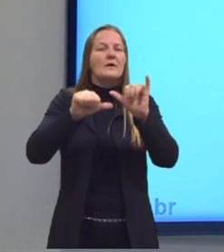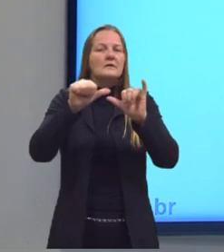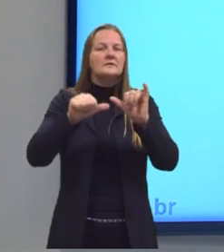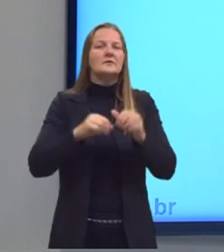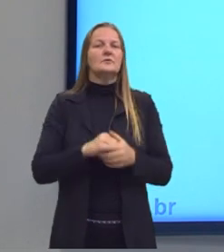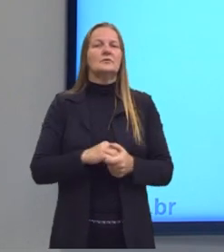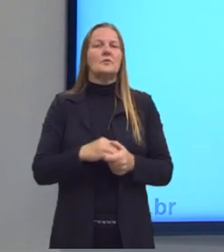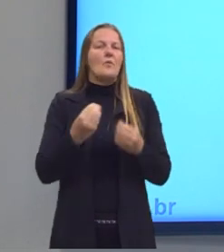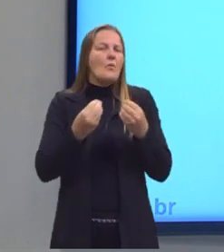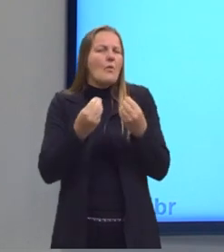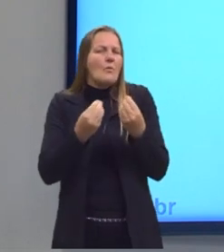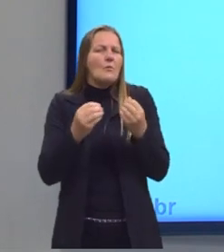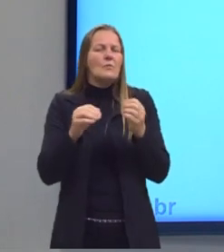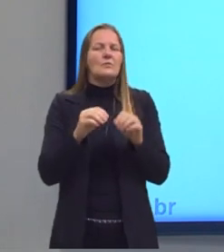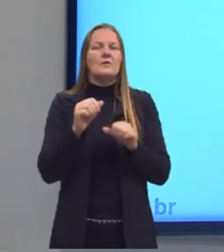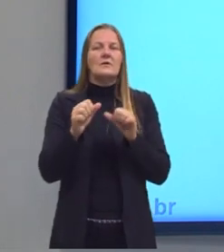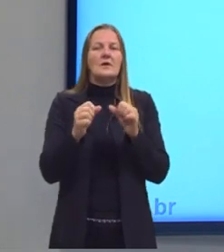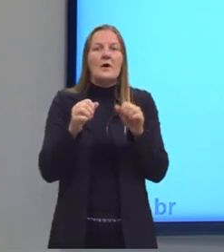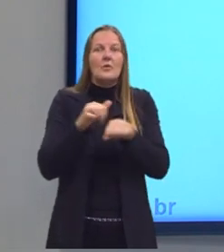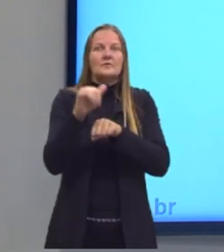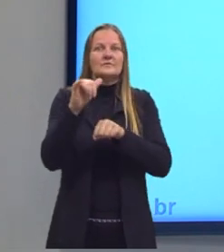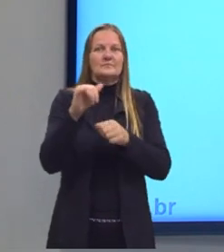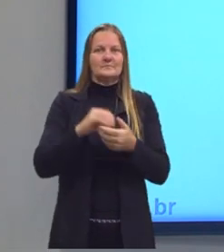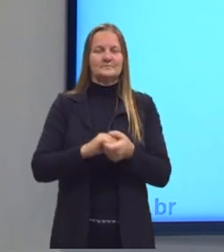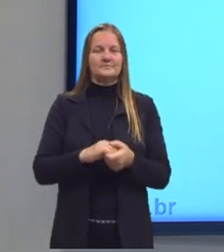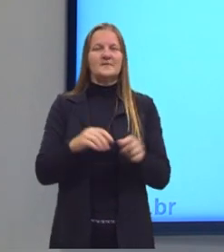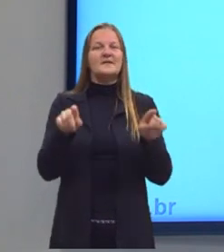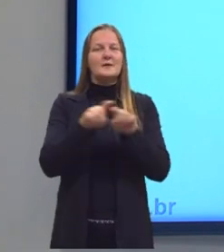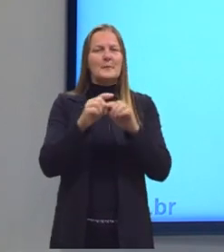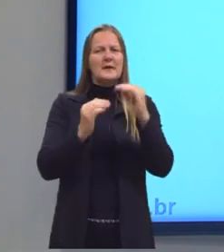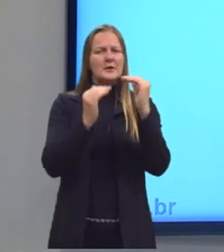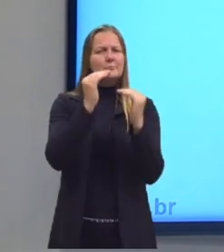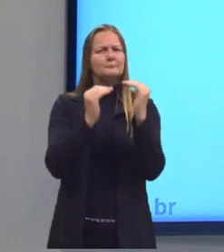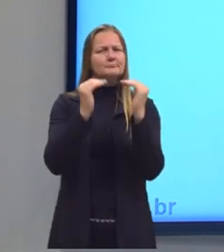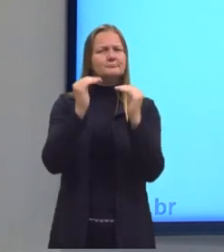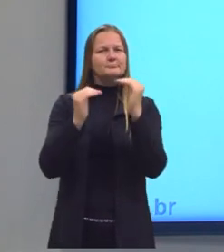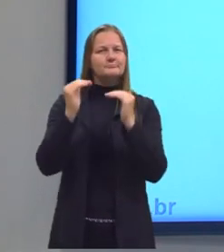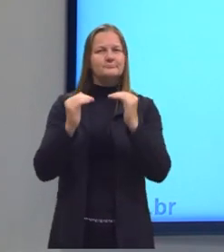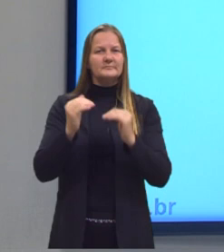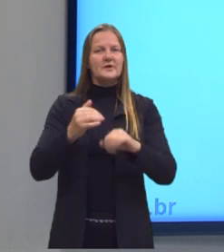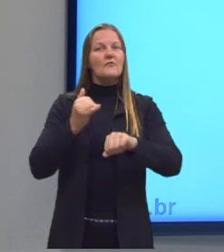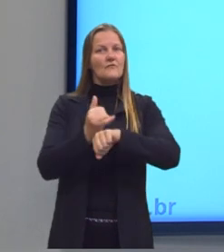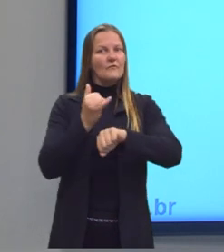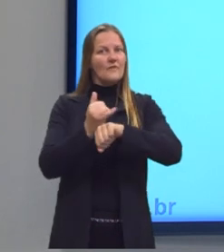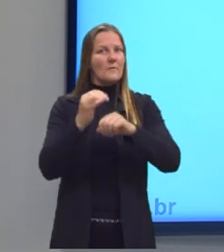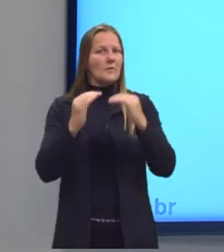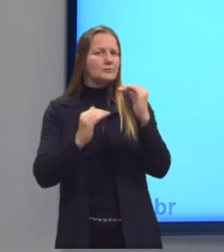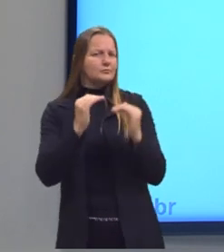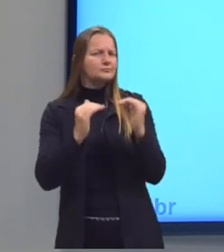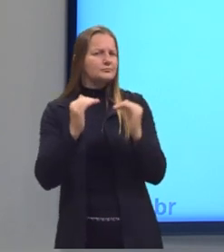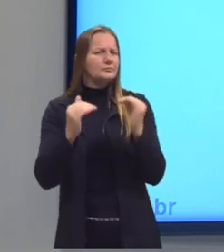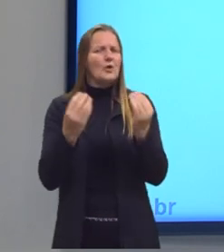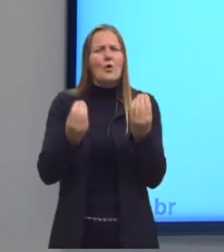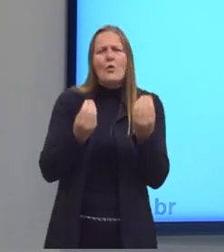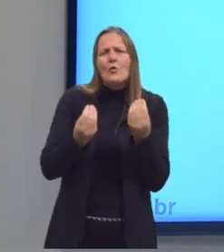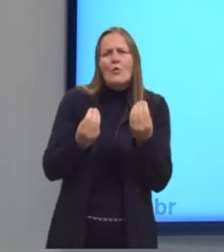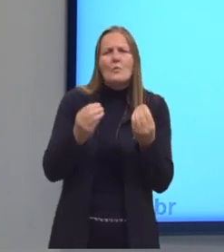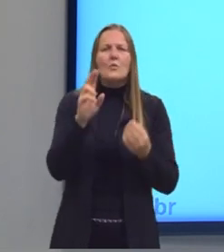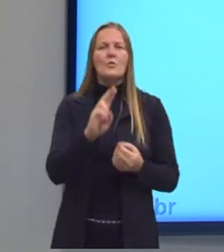classificações e também o balanceamento, que é uma ferramenta que a gente trabalha com reações